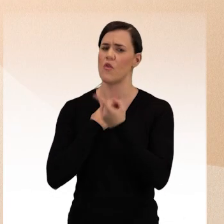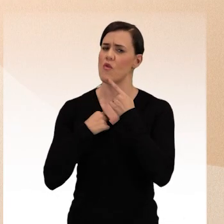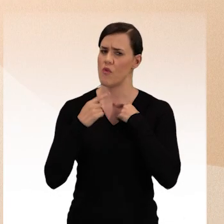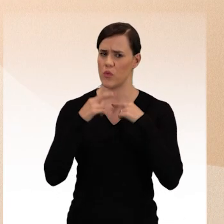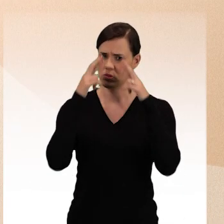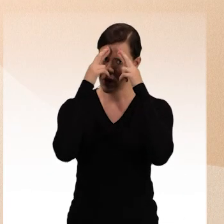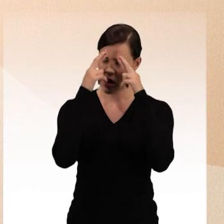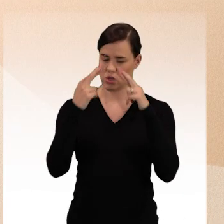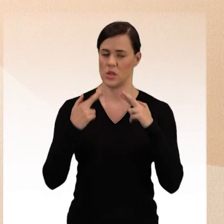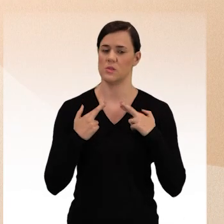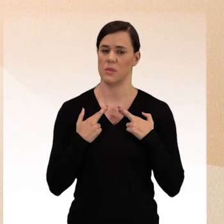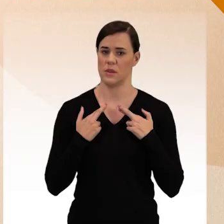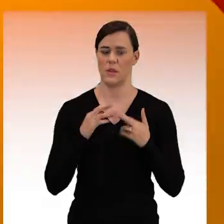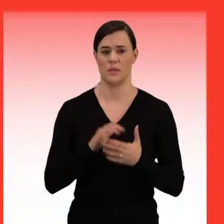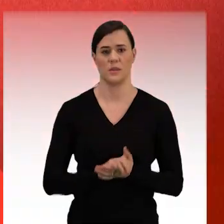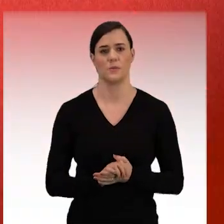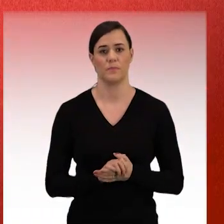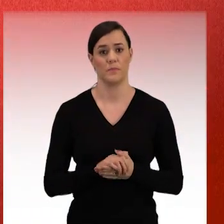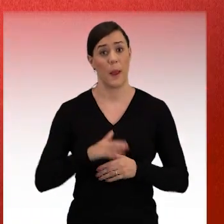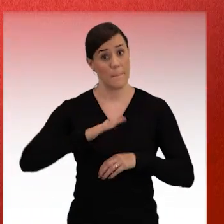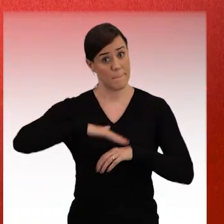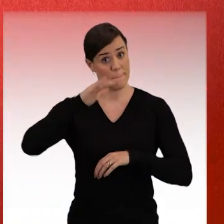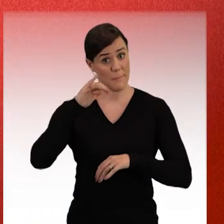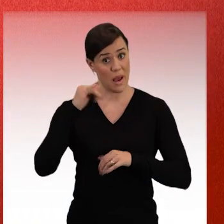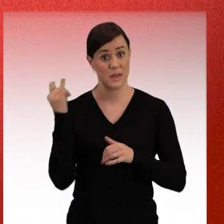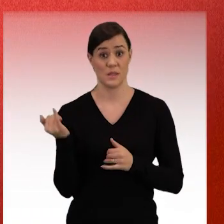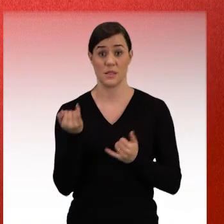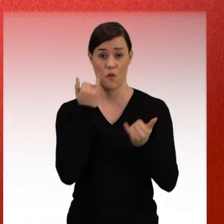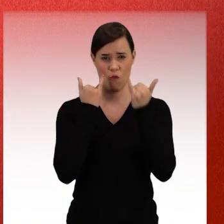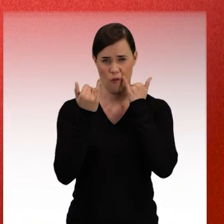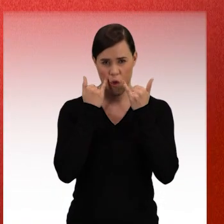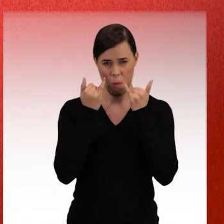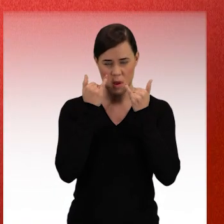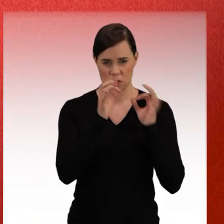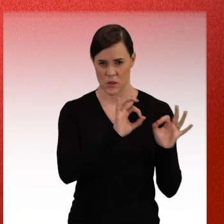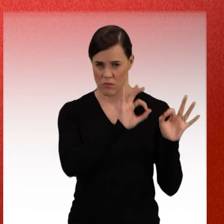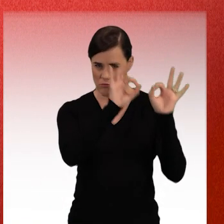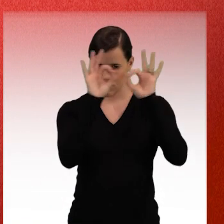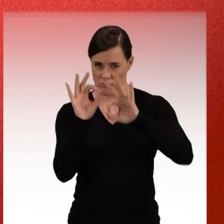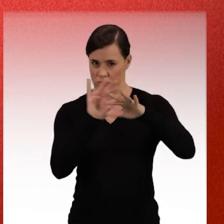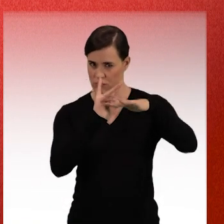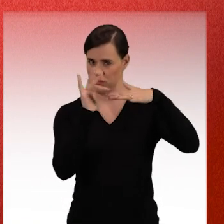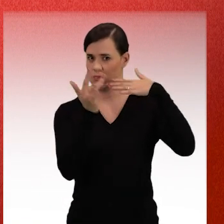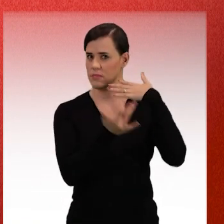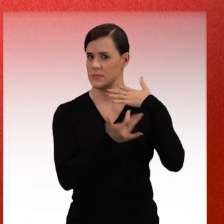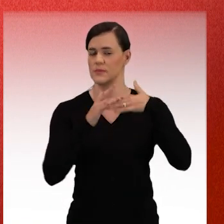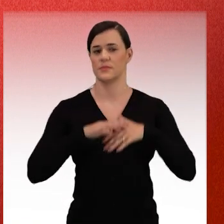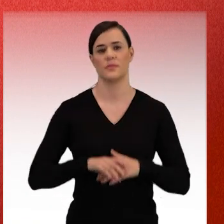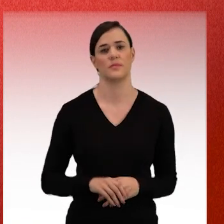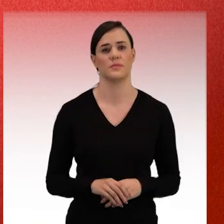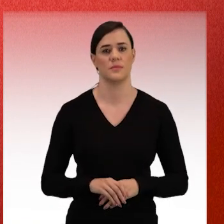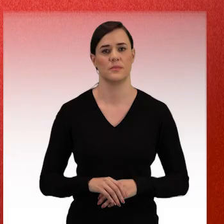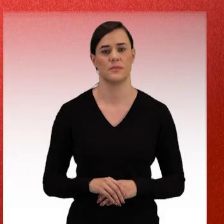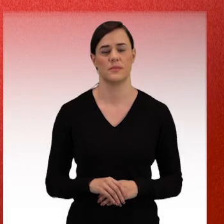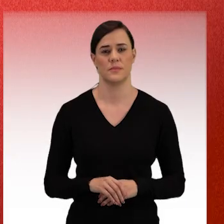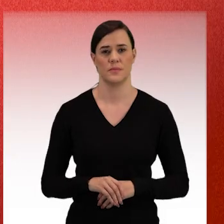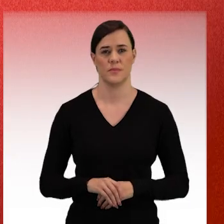sua vontade seja respeitada. Quer mais informações como essa? Fique de olho nas nossas redes sociais.